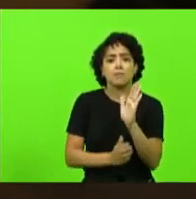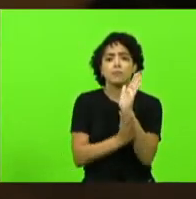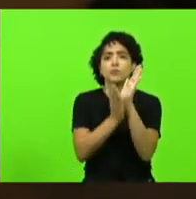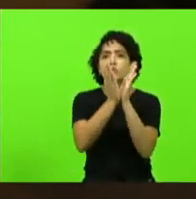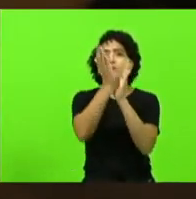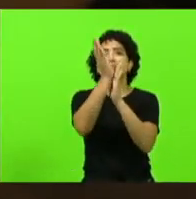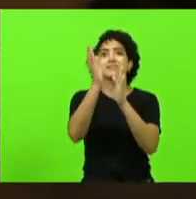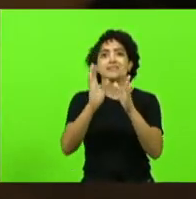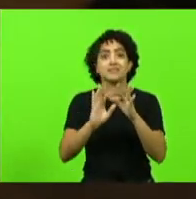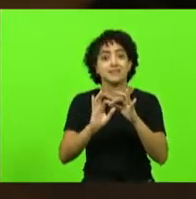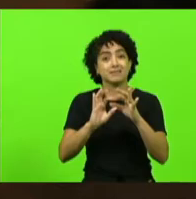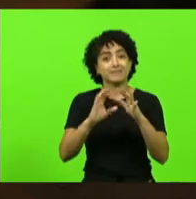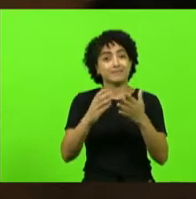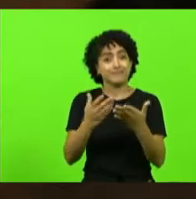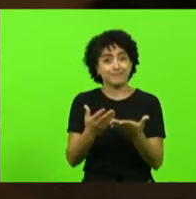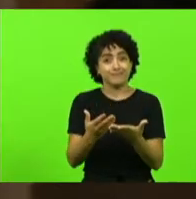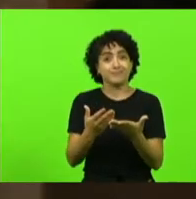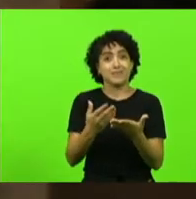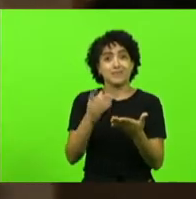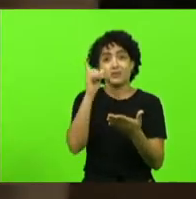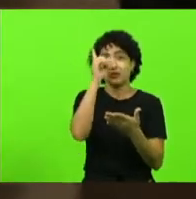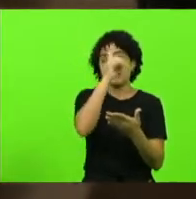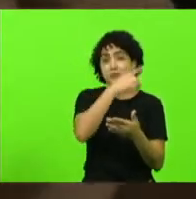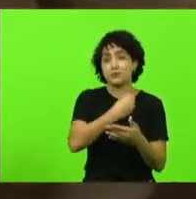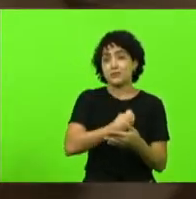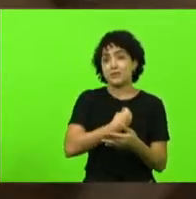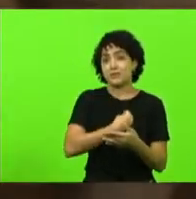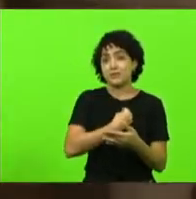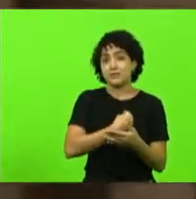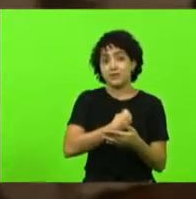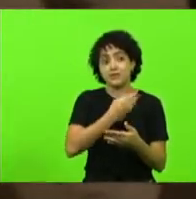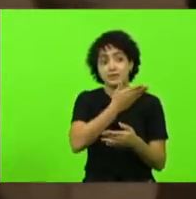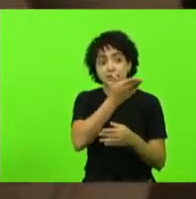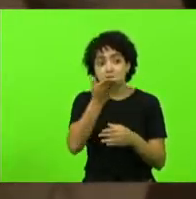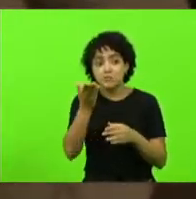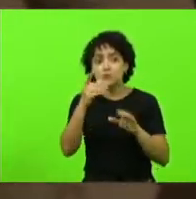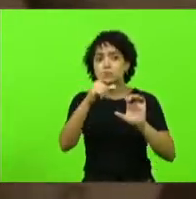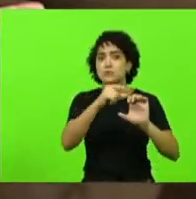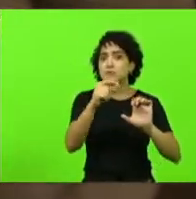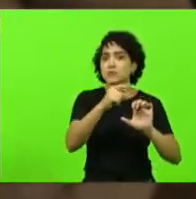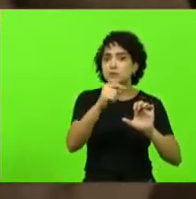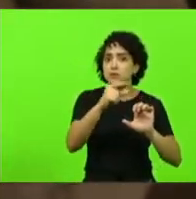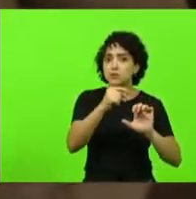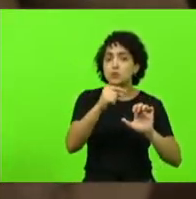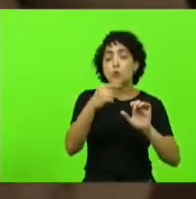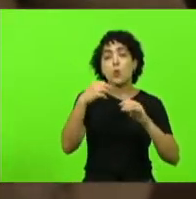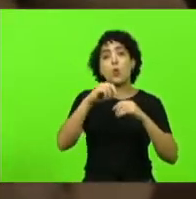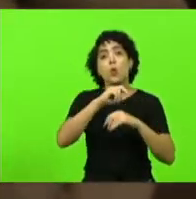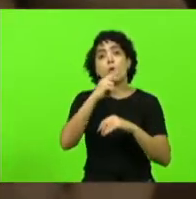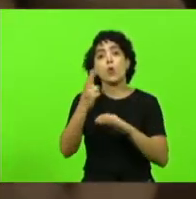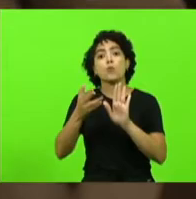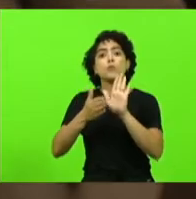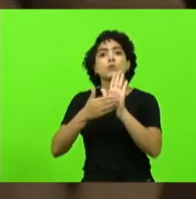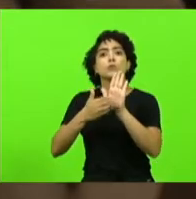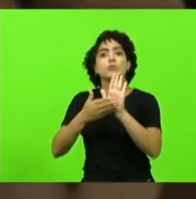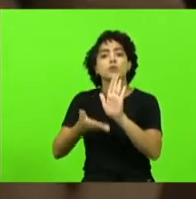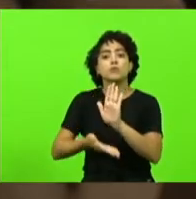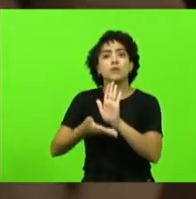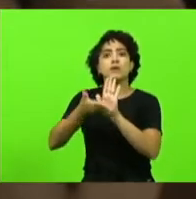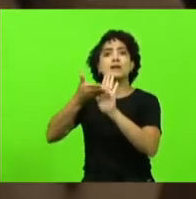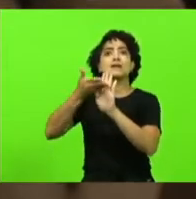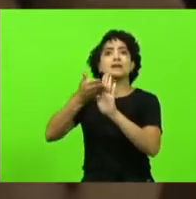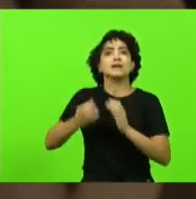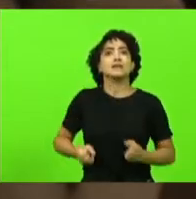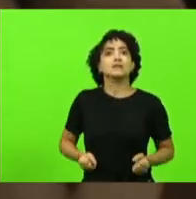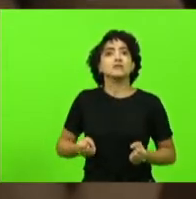estamos dificultando a vida de quem empreende quando nós aqui propomos um projeto que aumenta a despesa pública